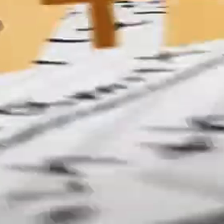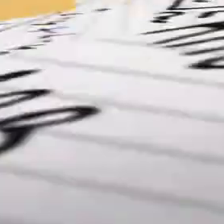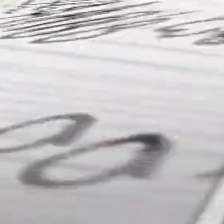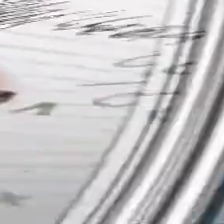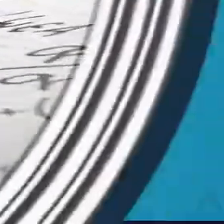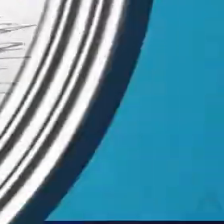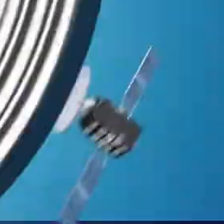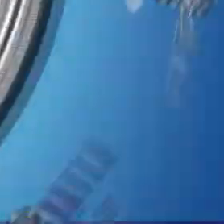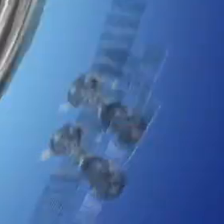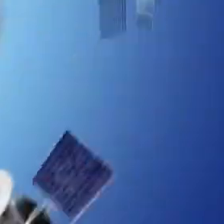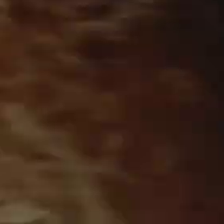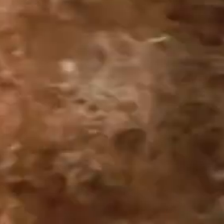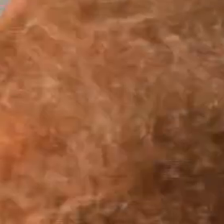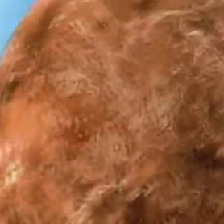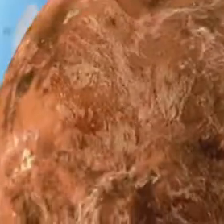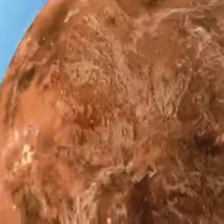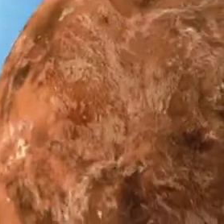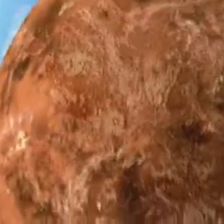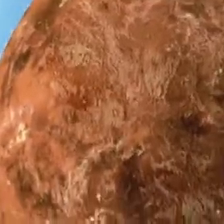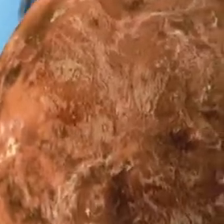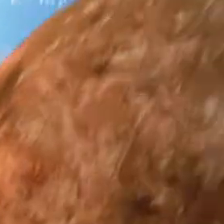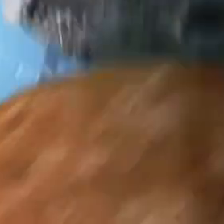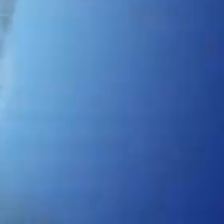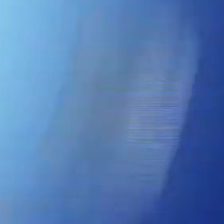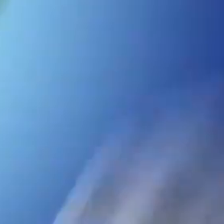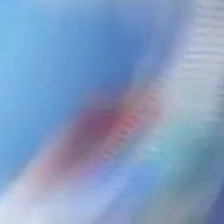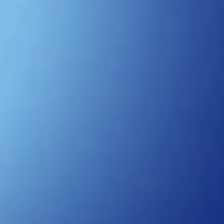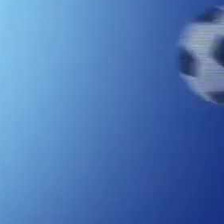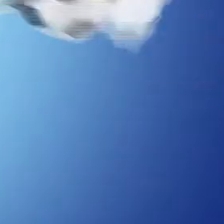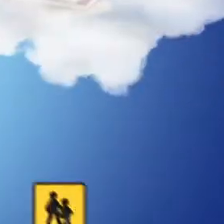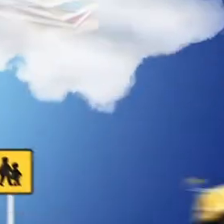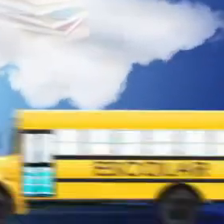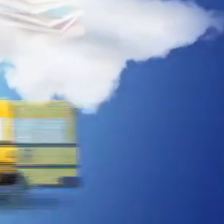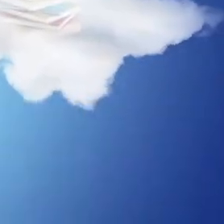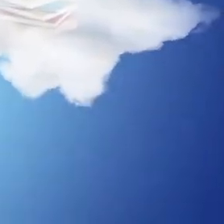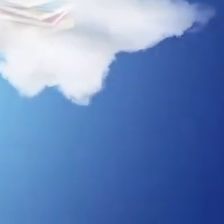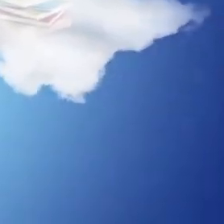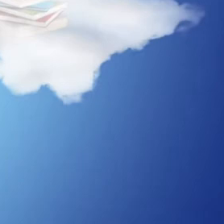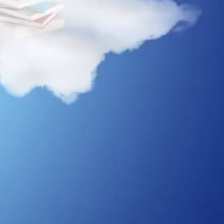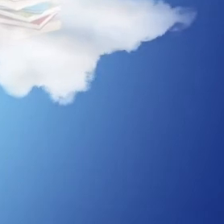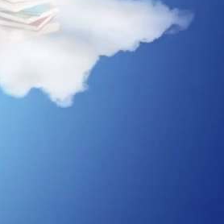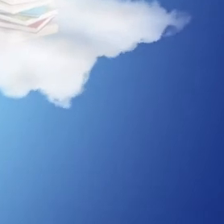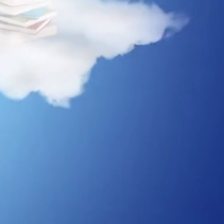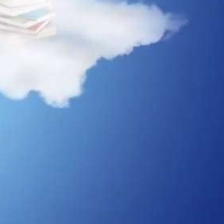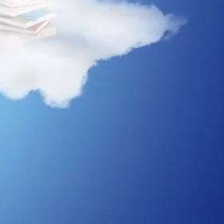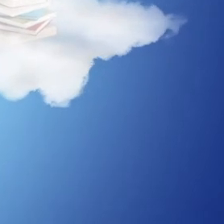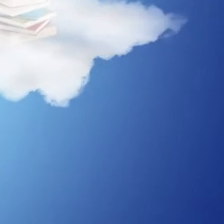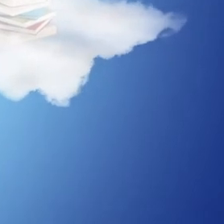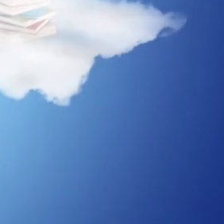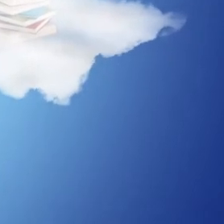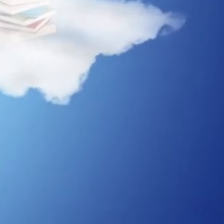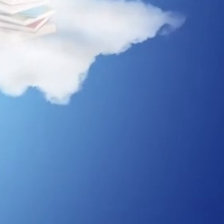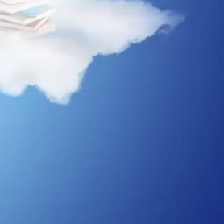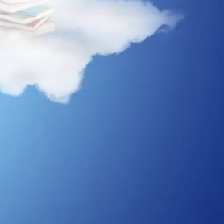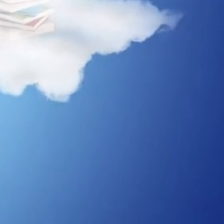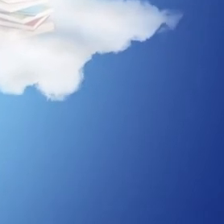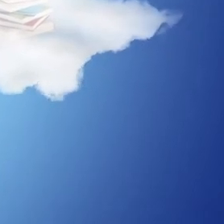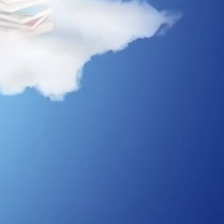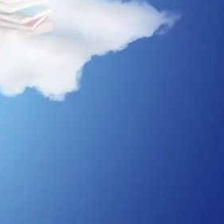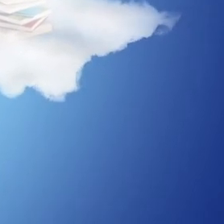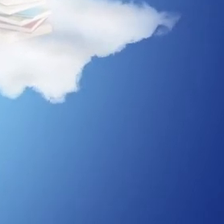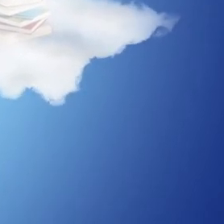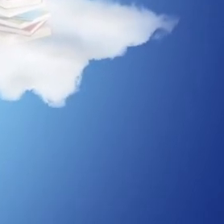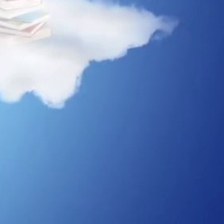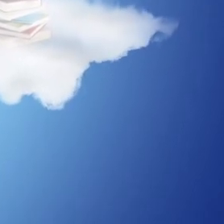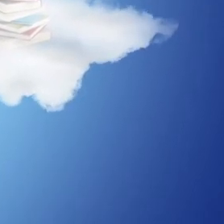Quintena Coelho Transcrição Legendas